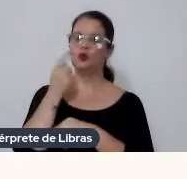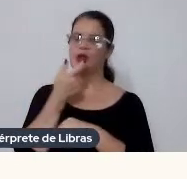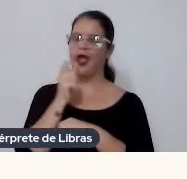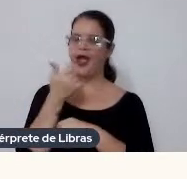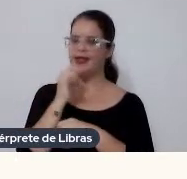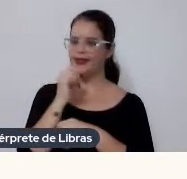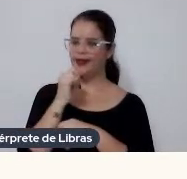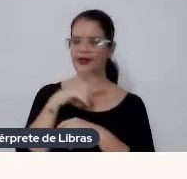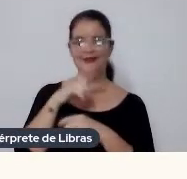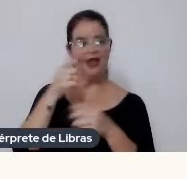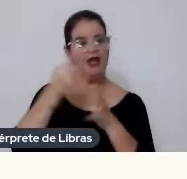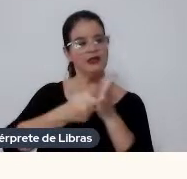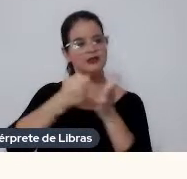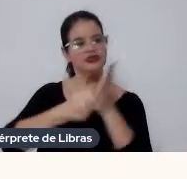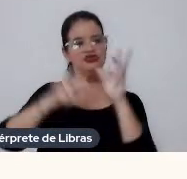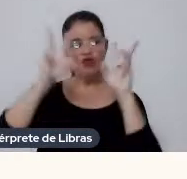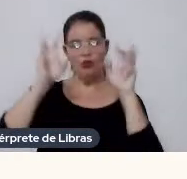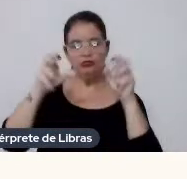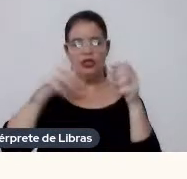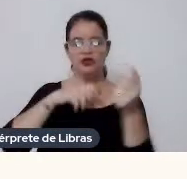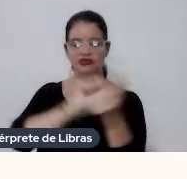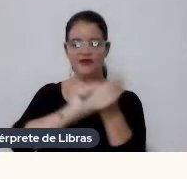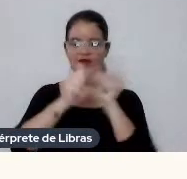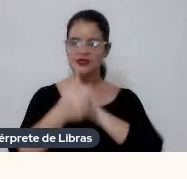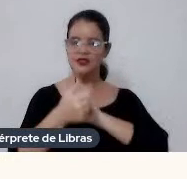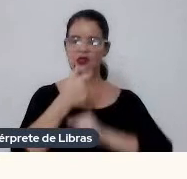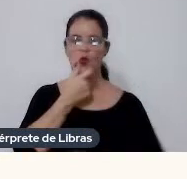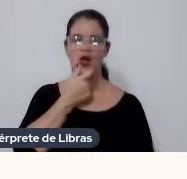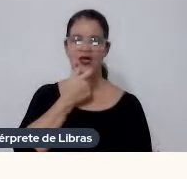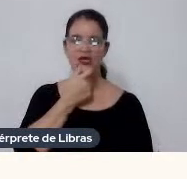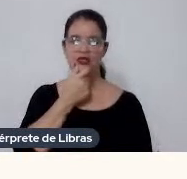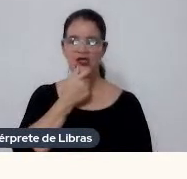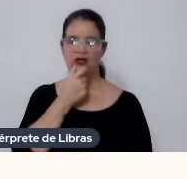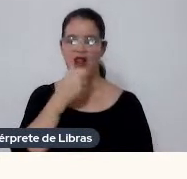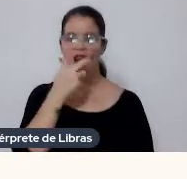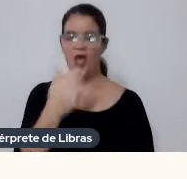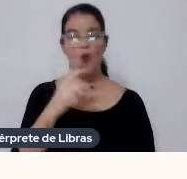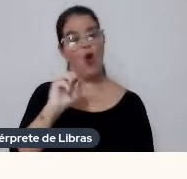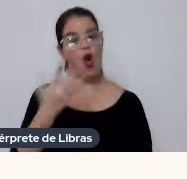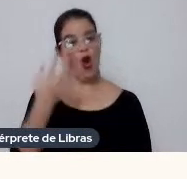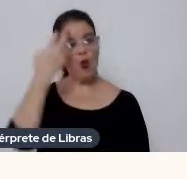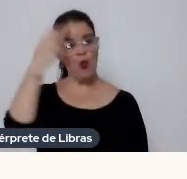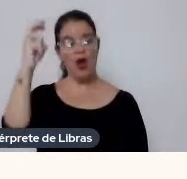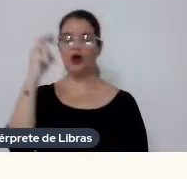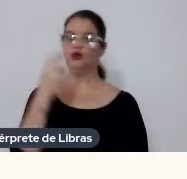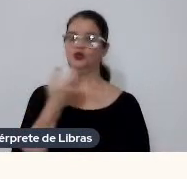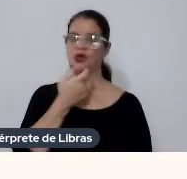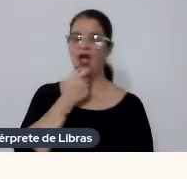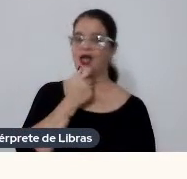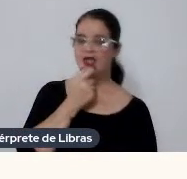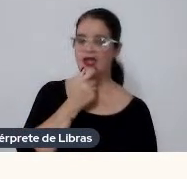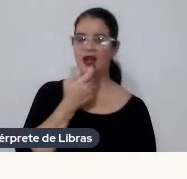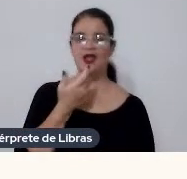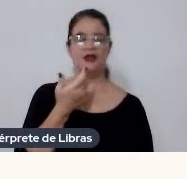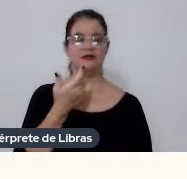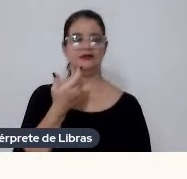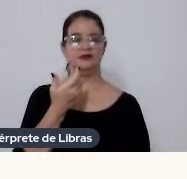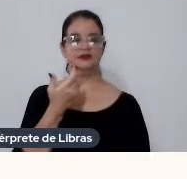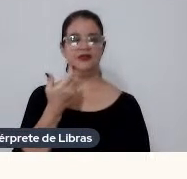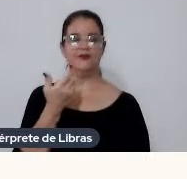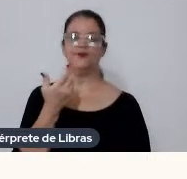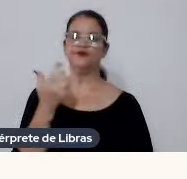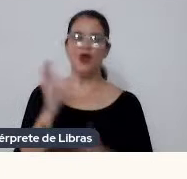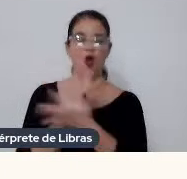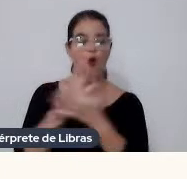que tivesse a ver com a língua inglesa, ou com a cultura, né, inglesa, de alguma forma, e a base